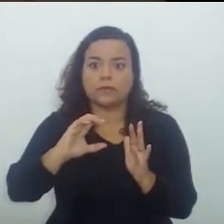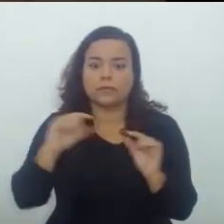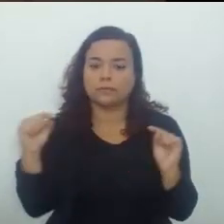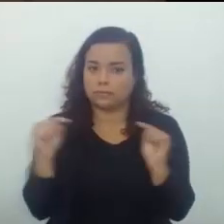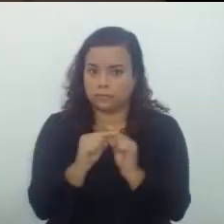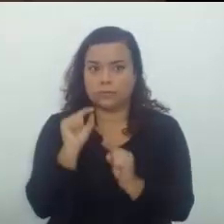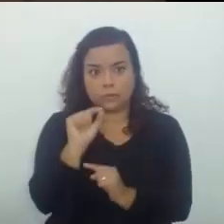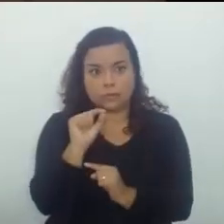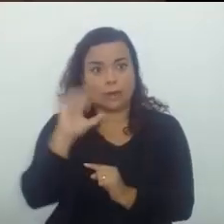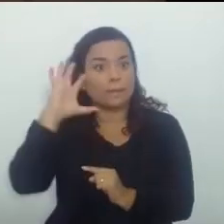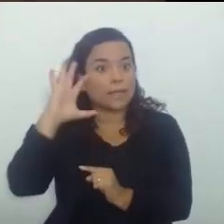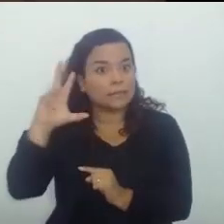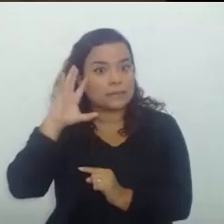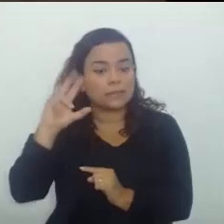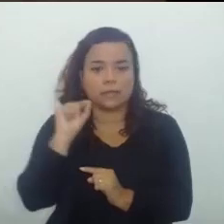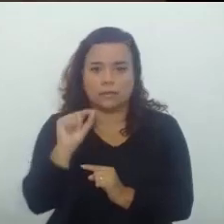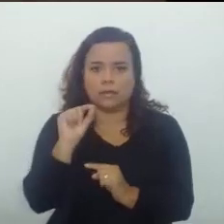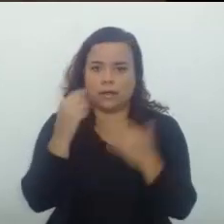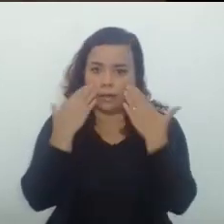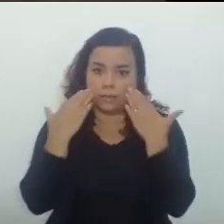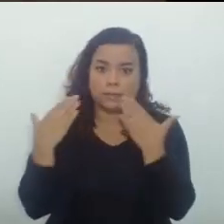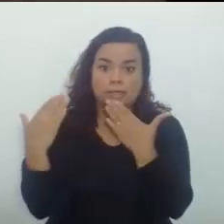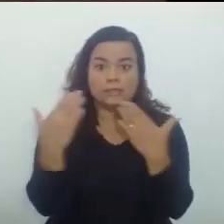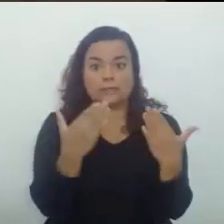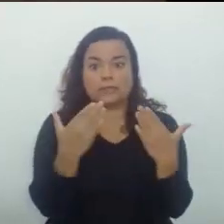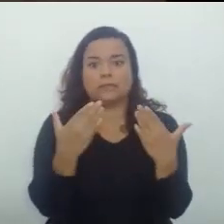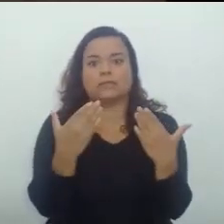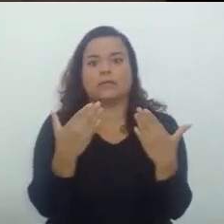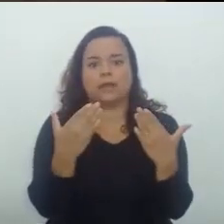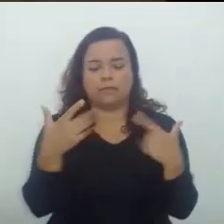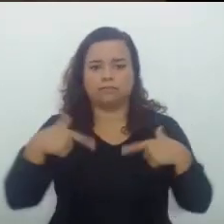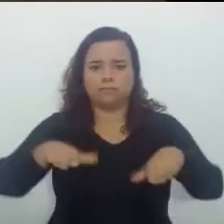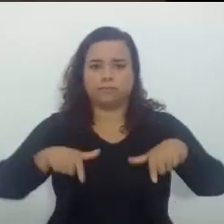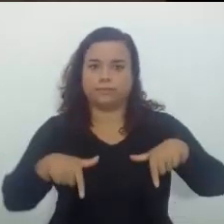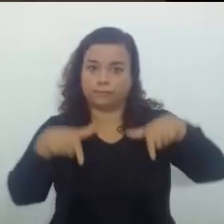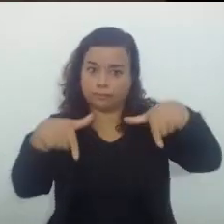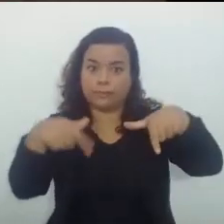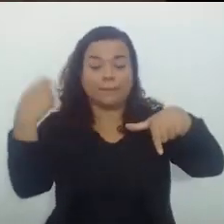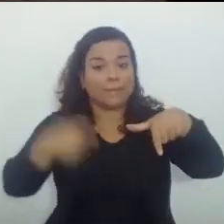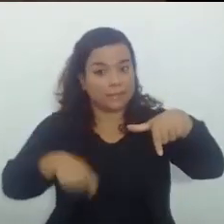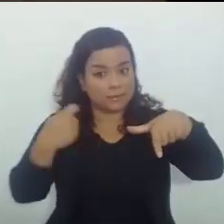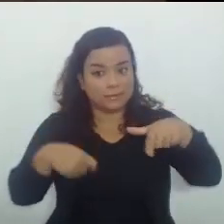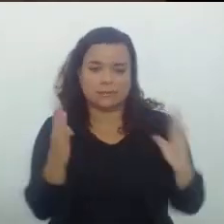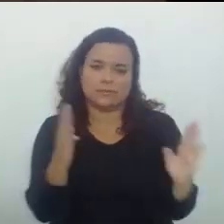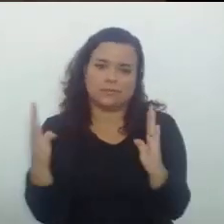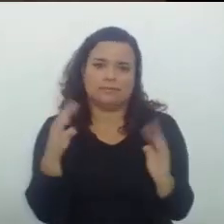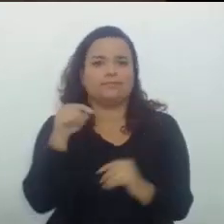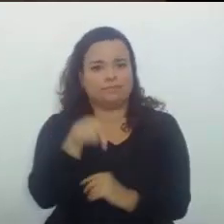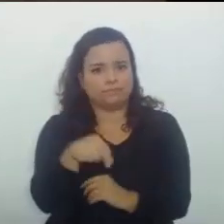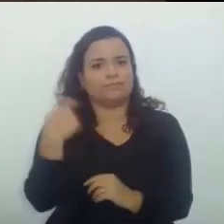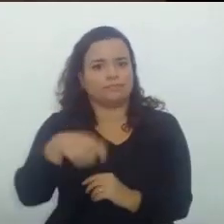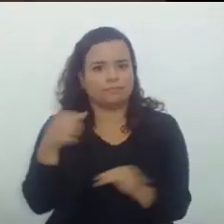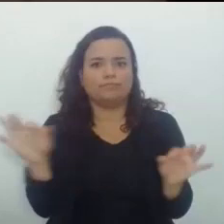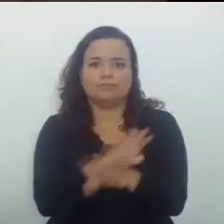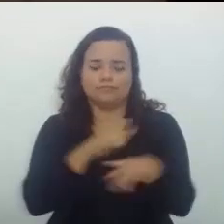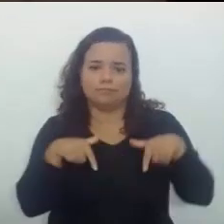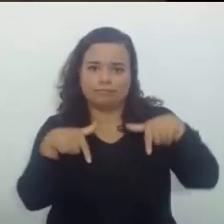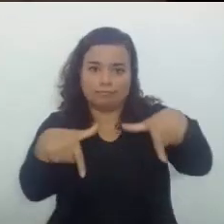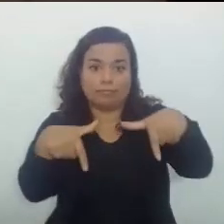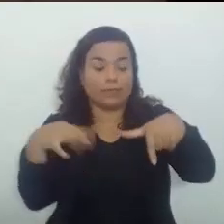Considerar Que a apresentação Do diploma É necessária Nessa fase É necessário Para todos